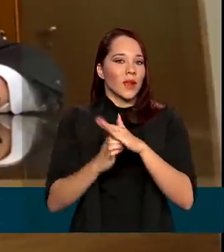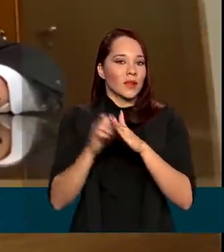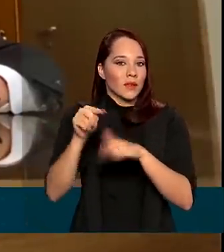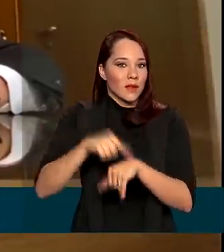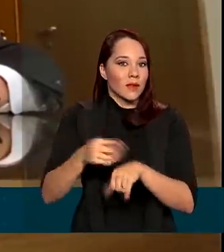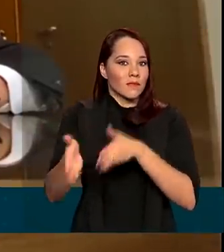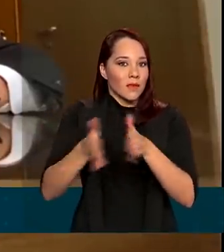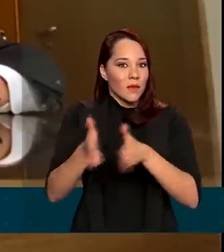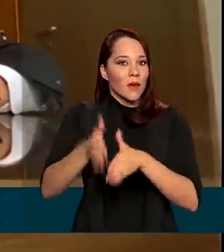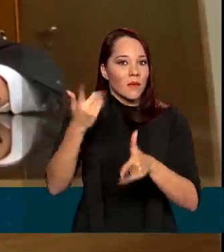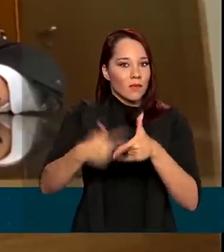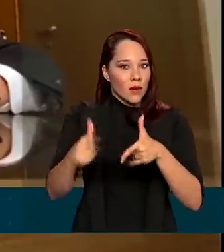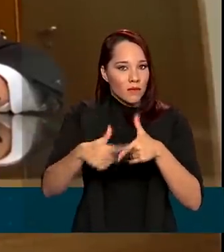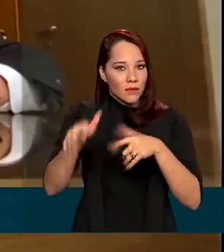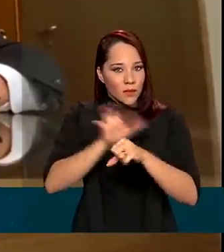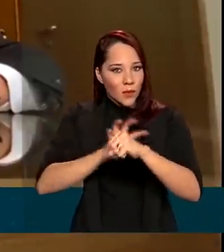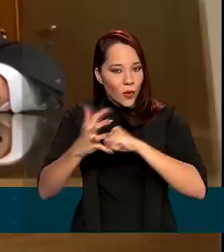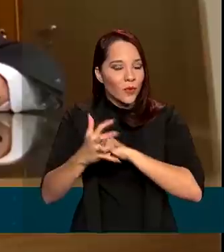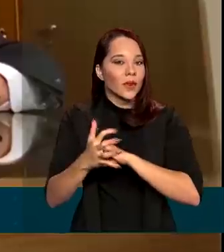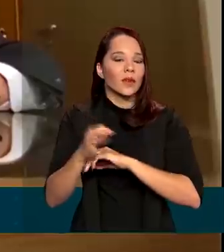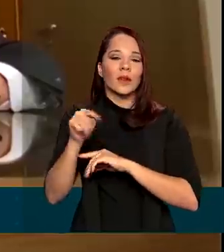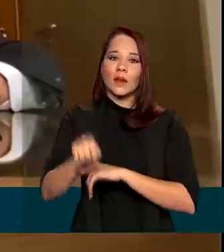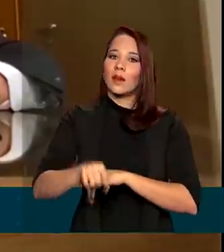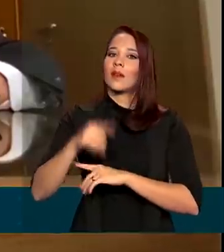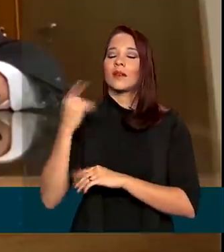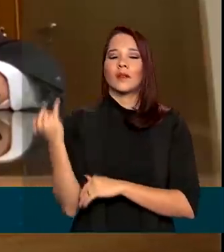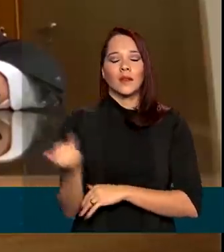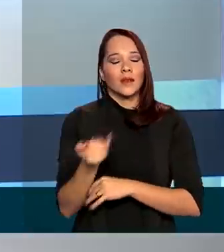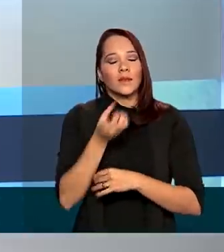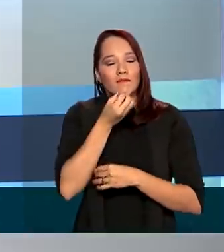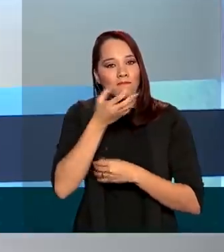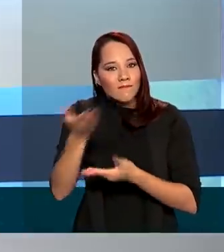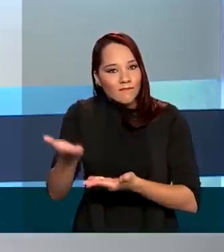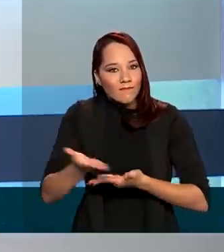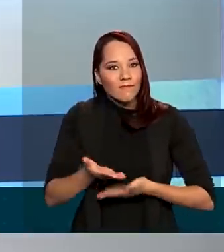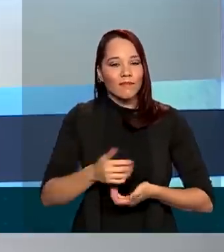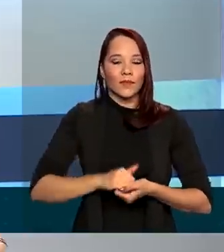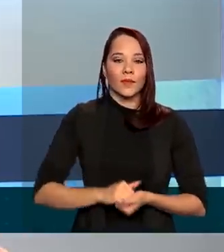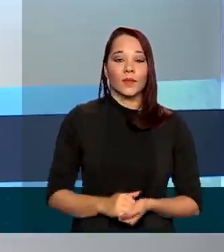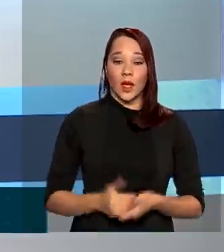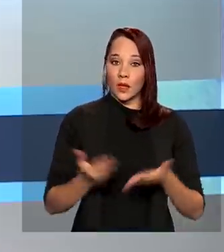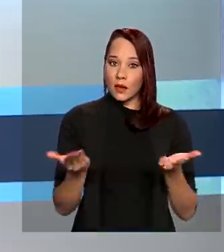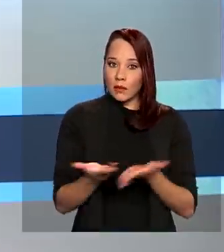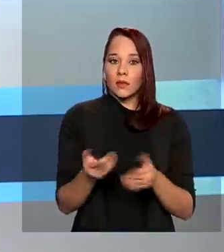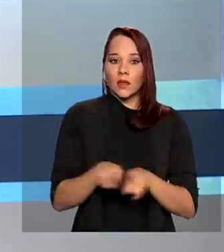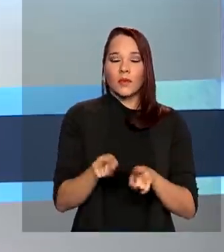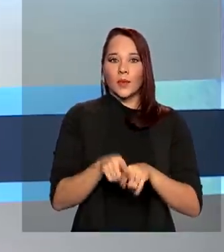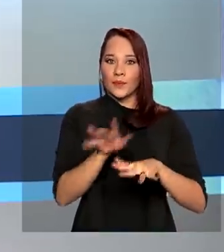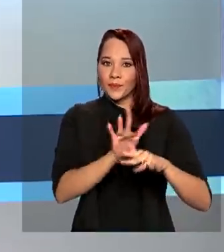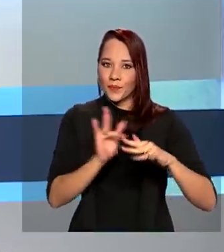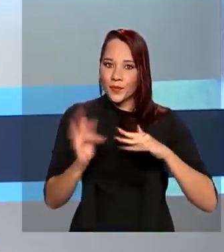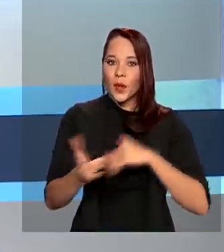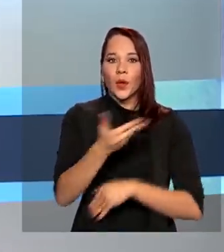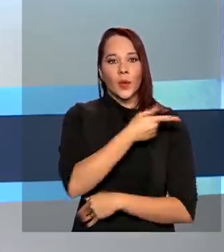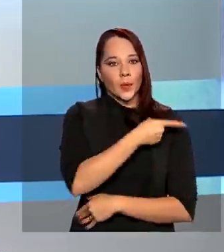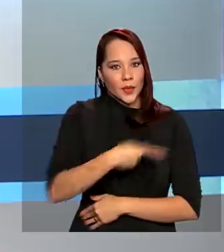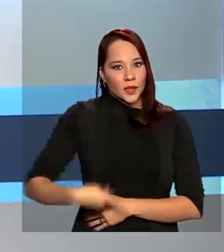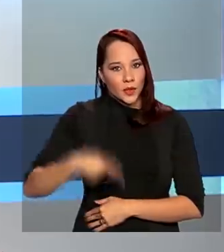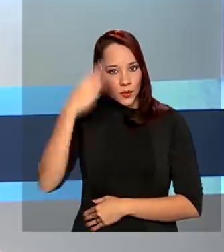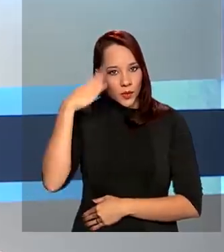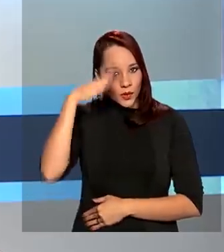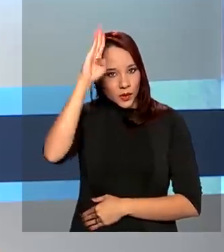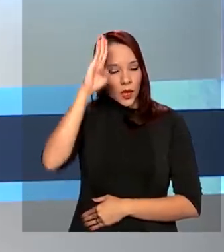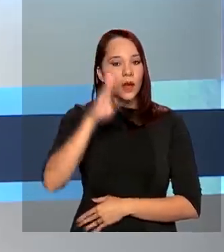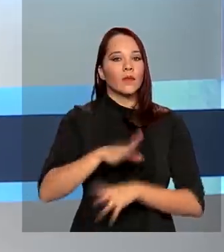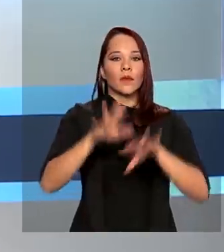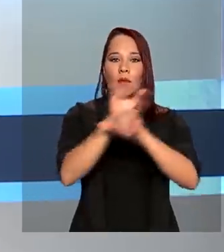momento de pandemia, é extremamente bem-vindo. E agora há pouco, pelas redes sociais, o presidente Jair Bolsonaro